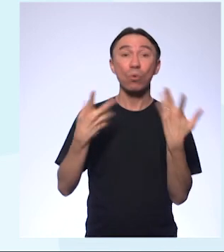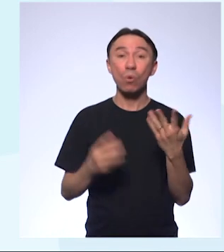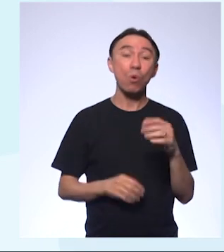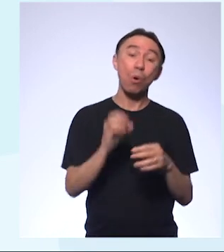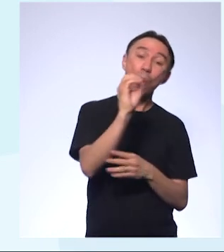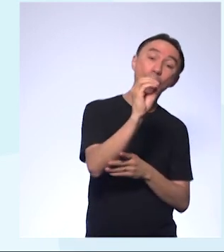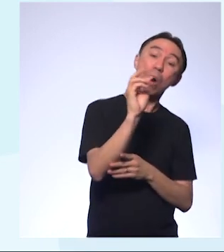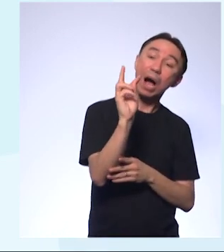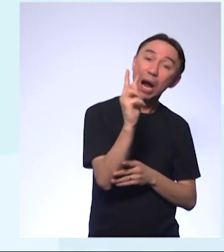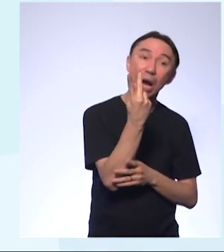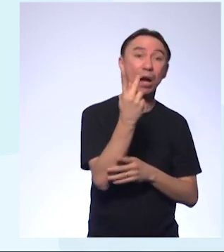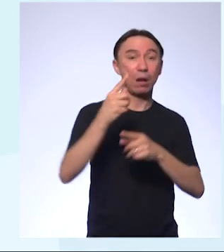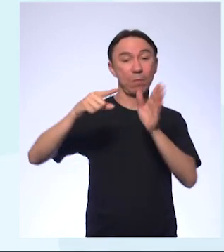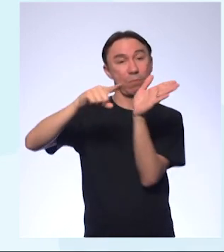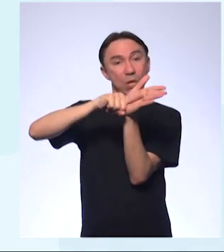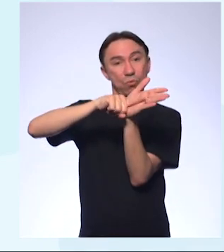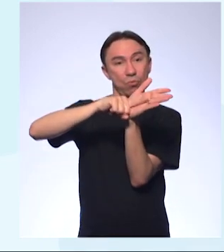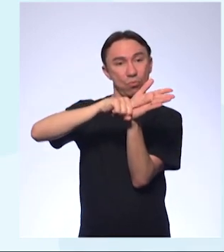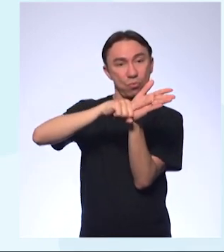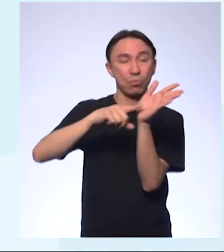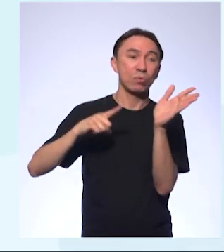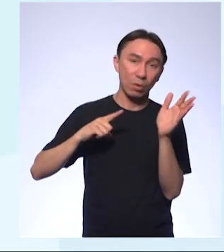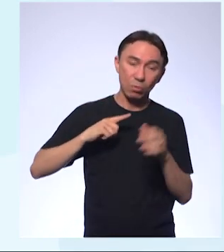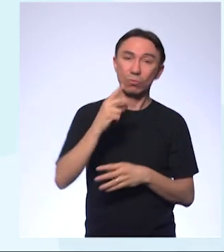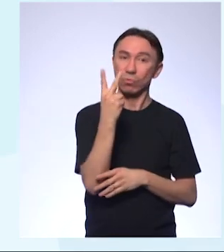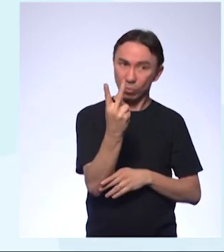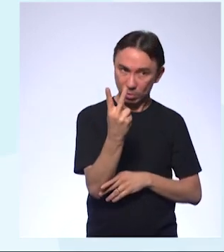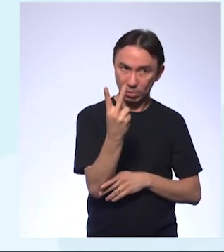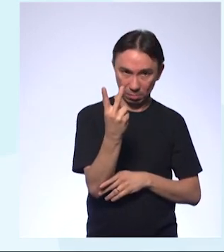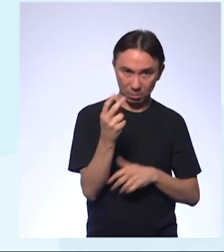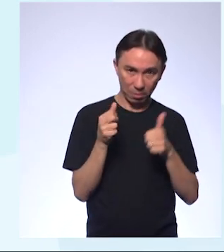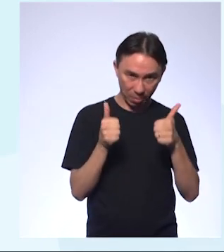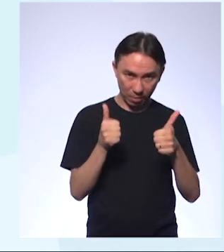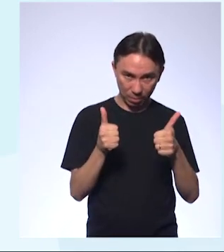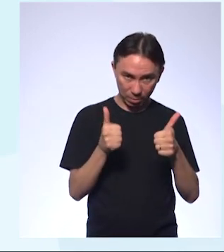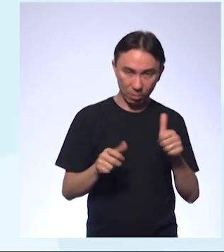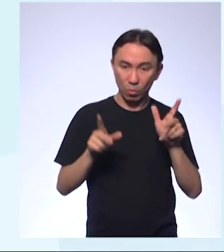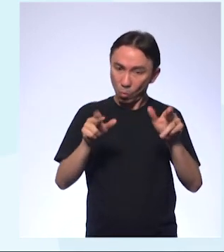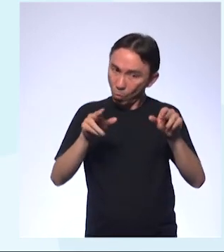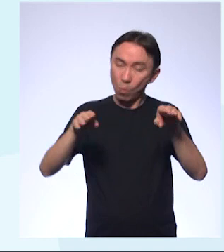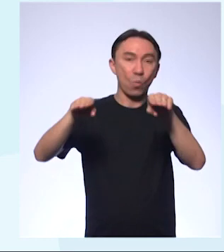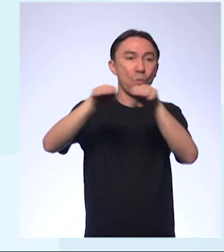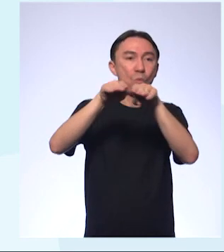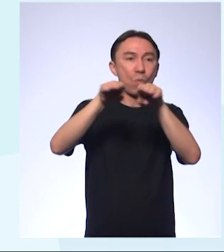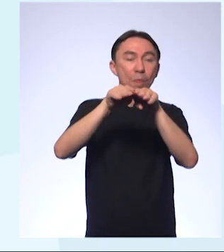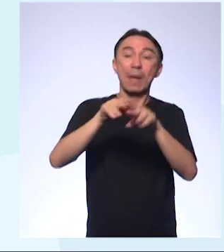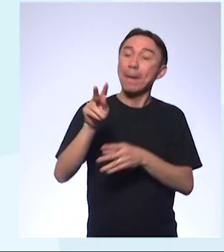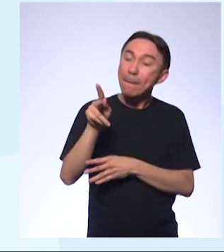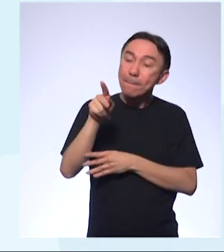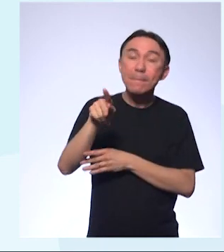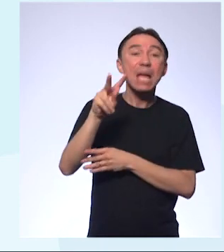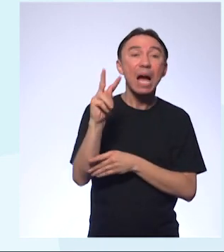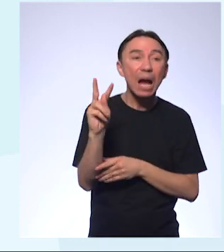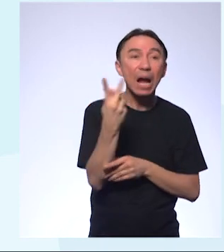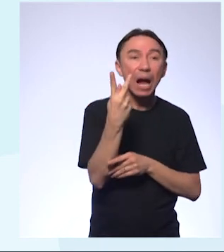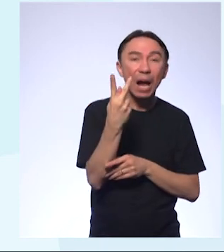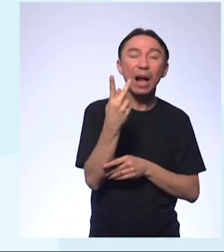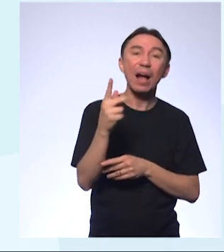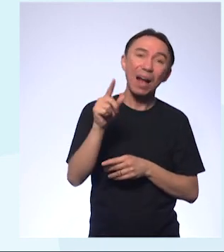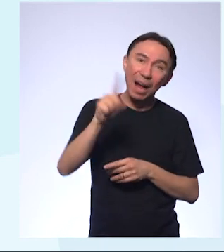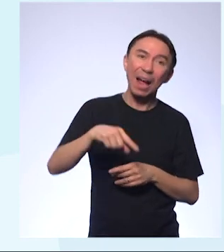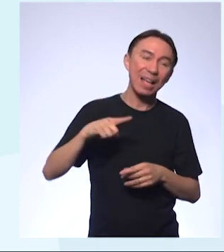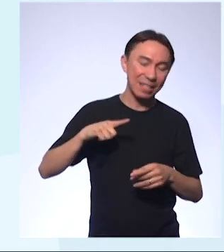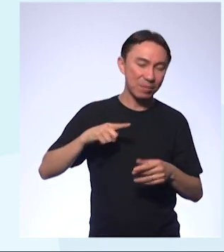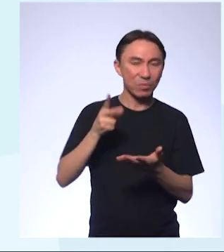os dois íons, tanto do ácido quanto da base, na mesma proporção. Por isso que o pH dela e o pOH serão